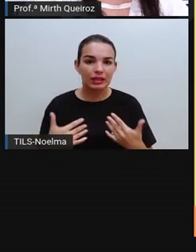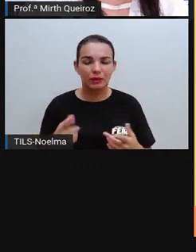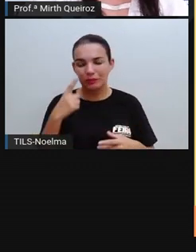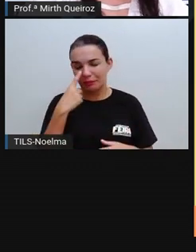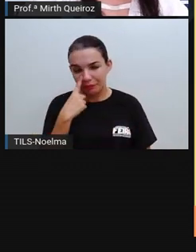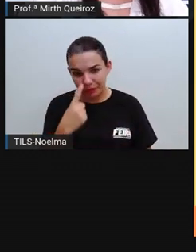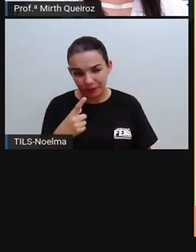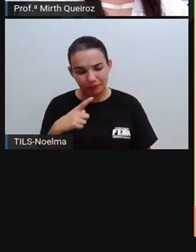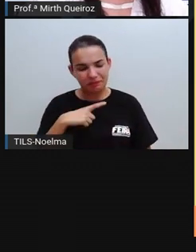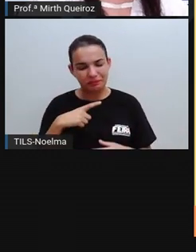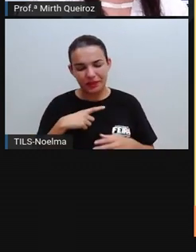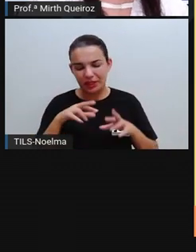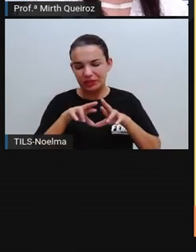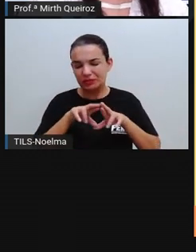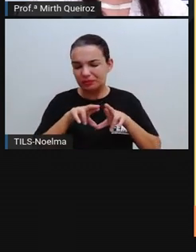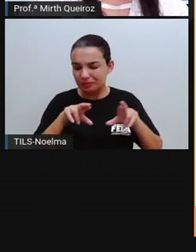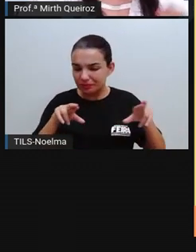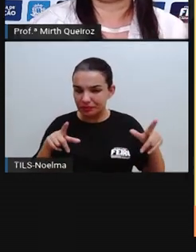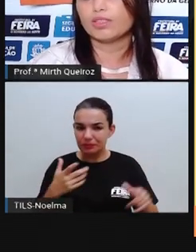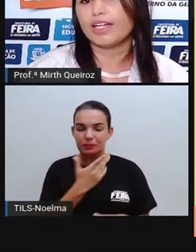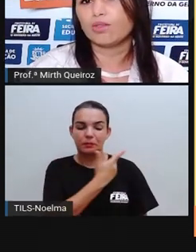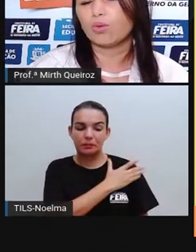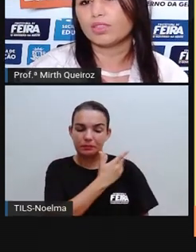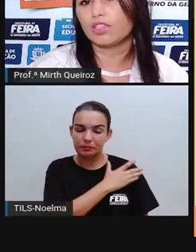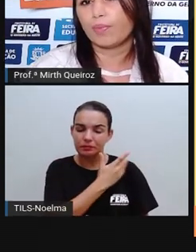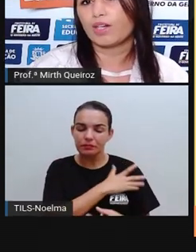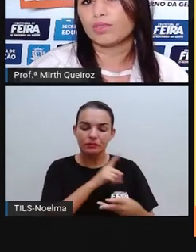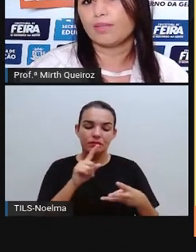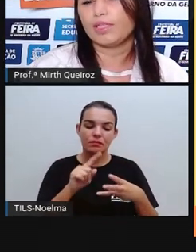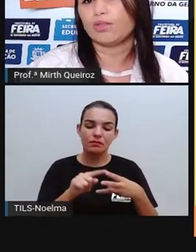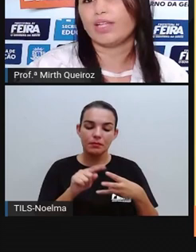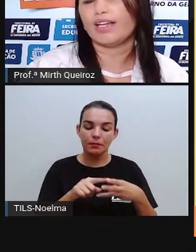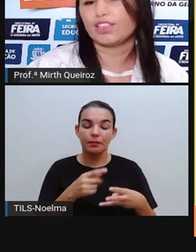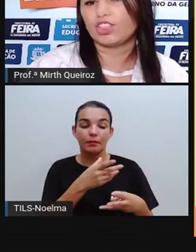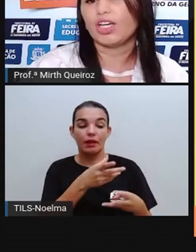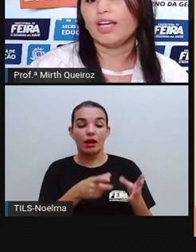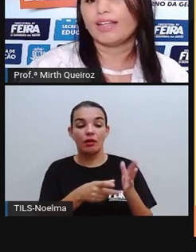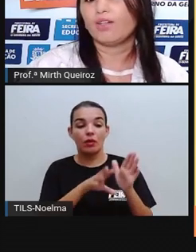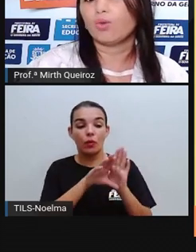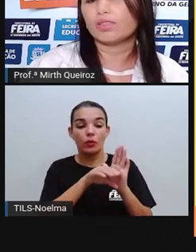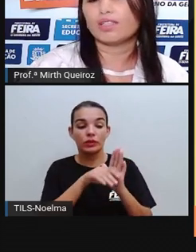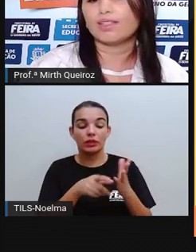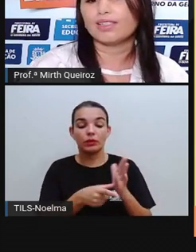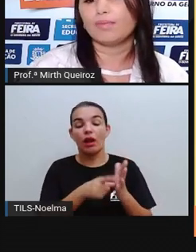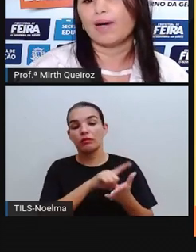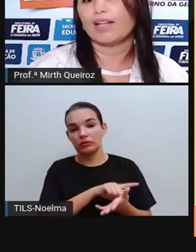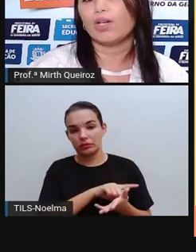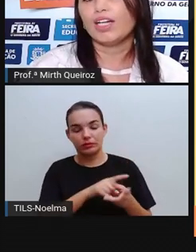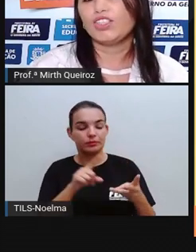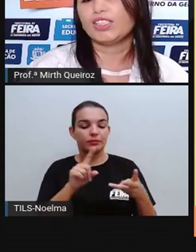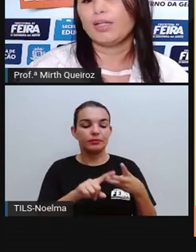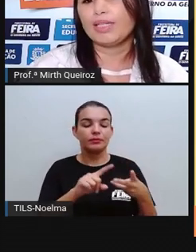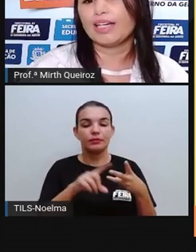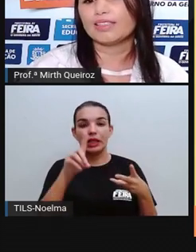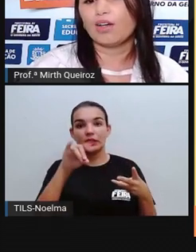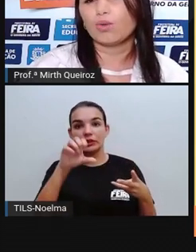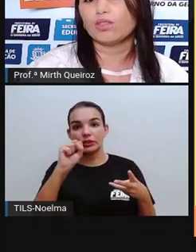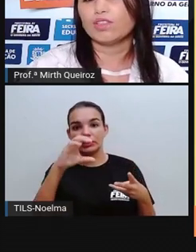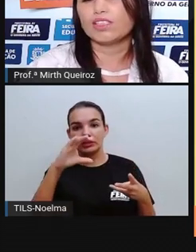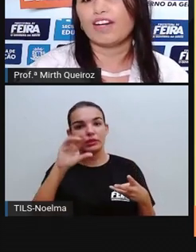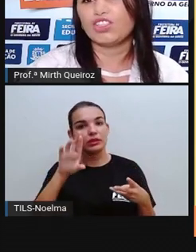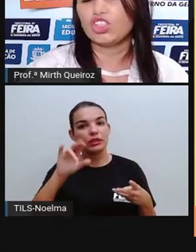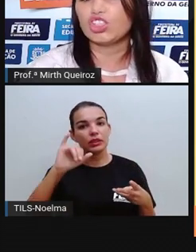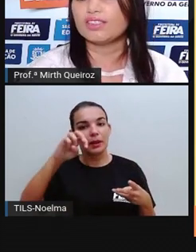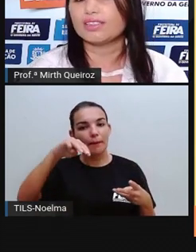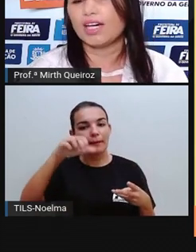diferenças entre preconceito, discriminação e racismo. O preconceito, o conceito preconcebido, né? Tem um conceito antecipado. Discriminação é